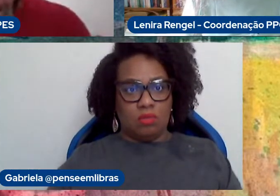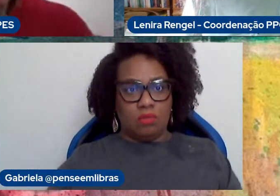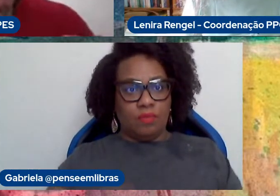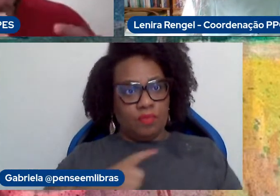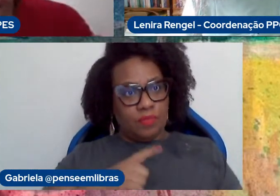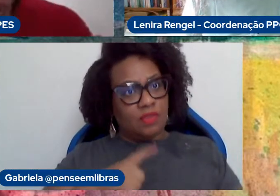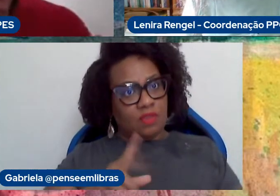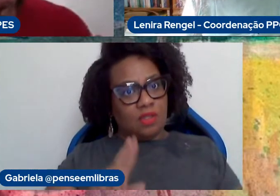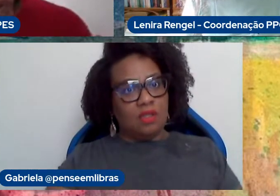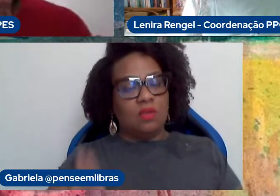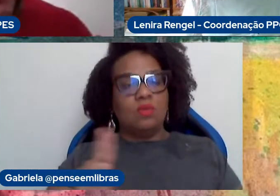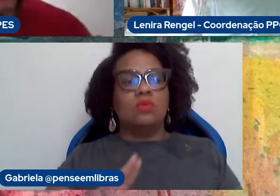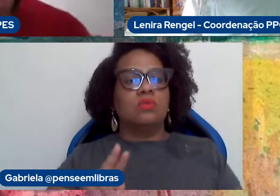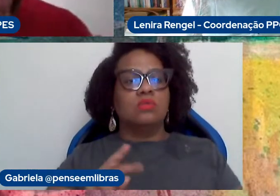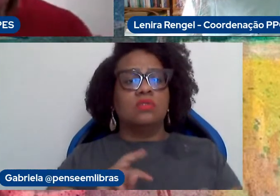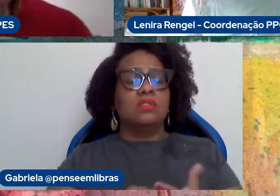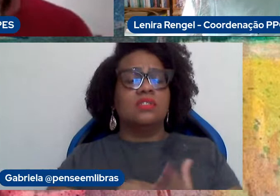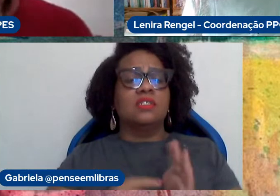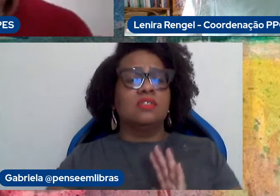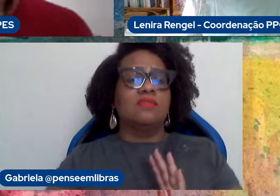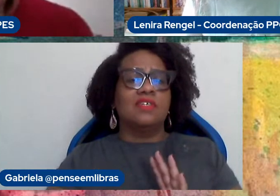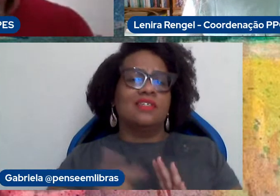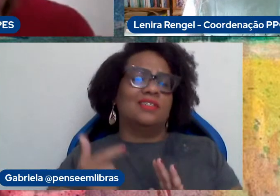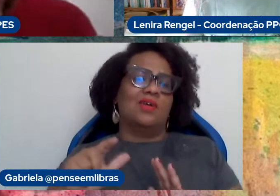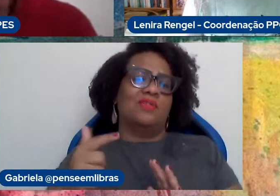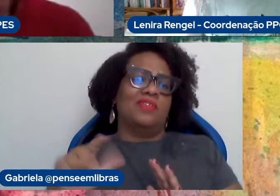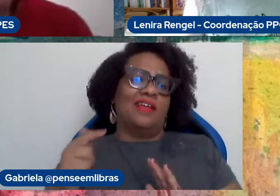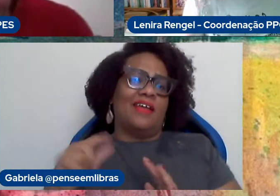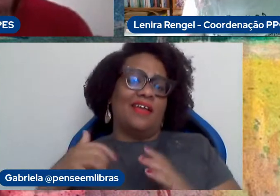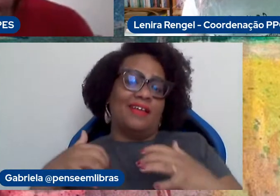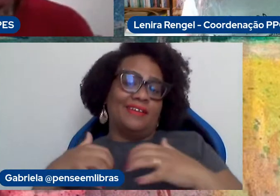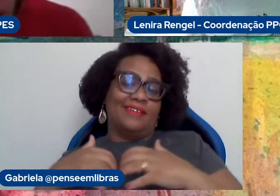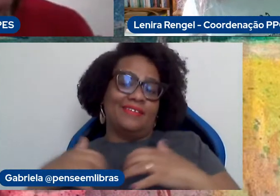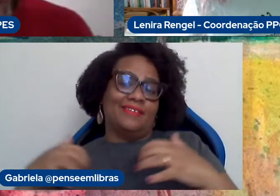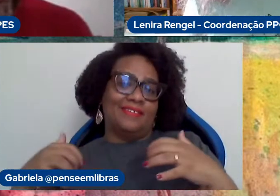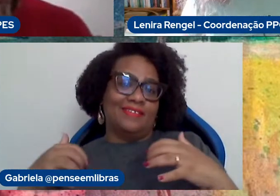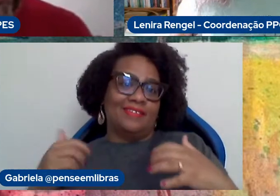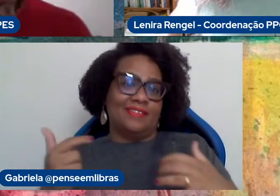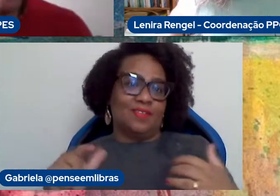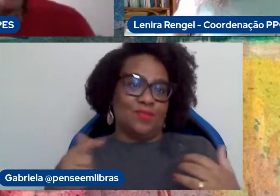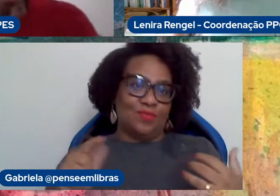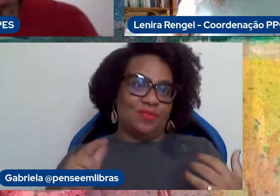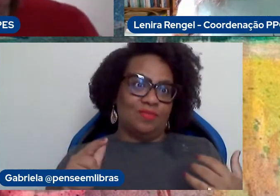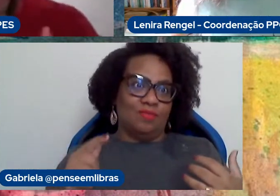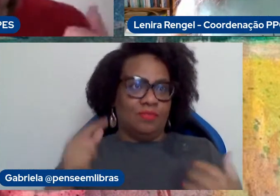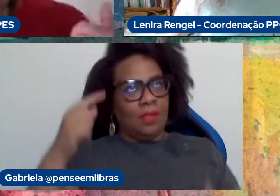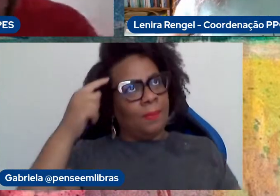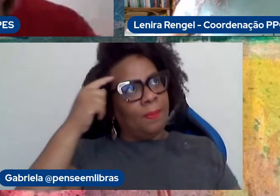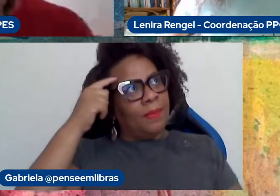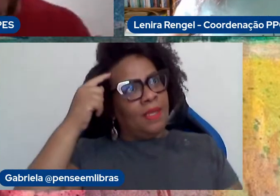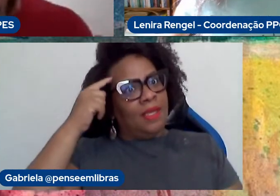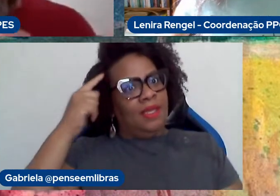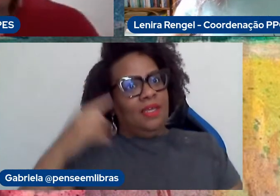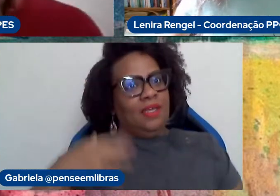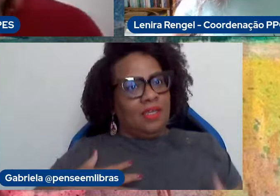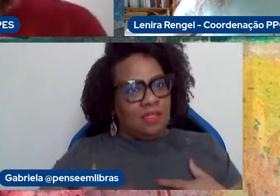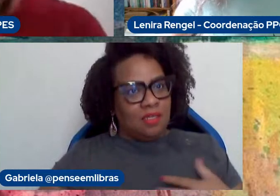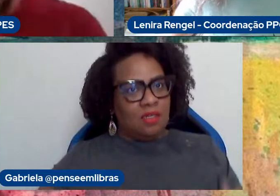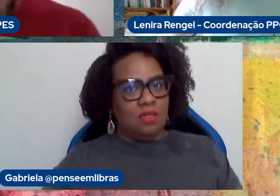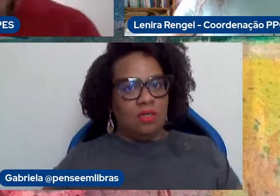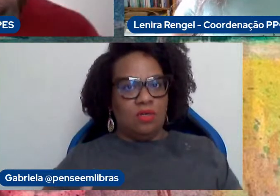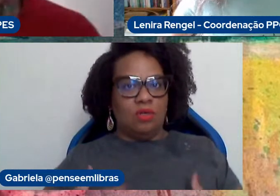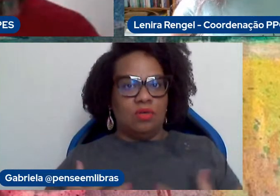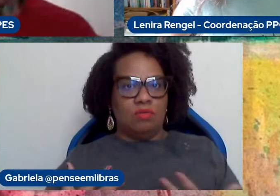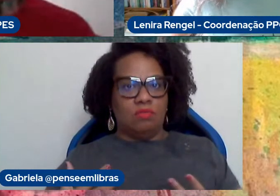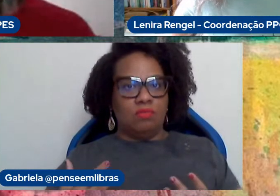significa que não tem, não tem essa divisão, é uma coisa só, a gente pensa com o corpo, então tem alguns filósofos que começaram a